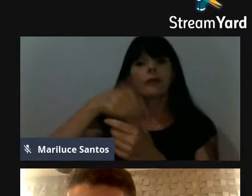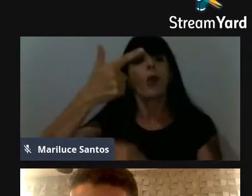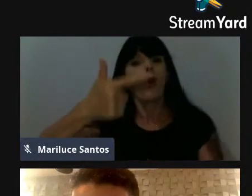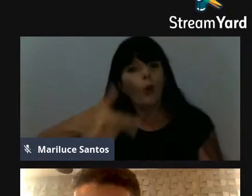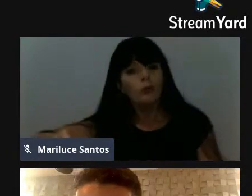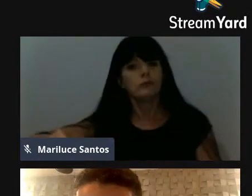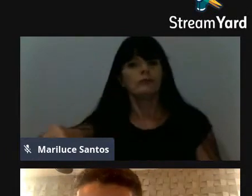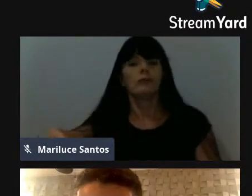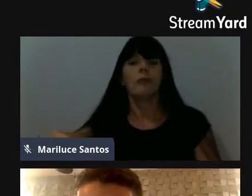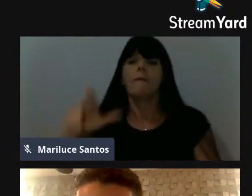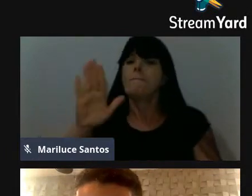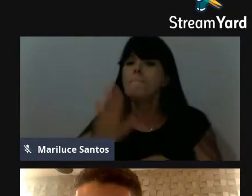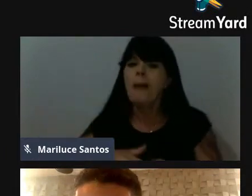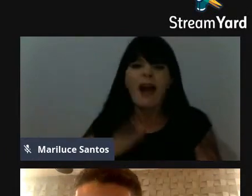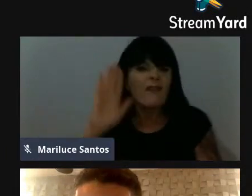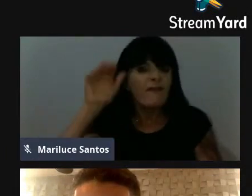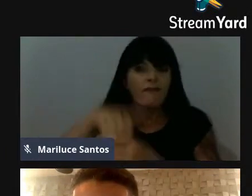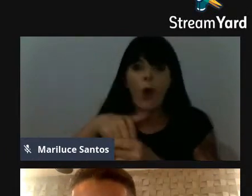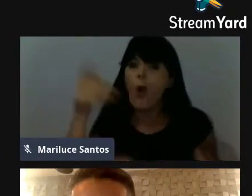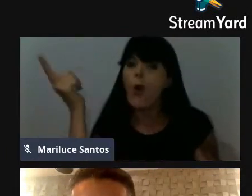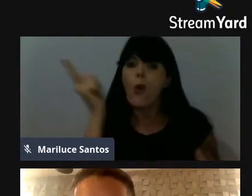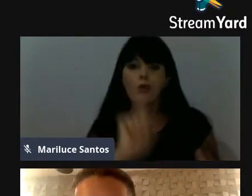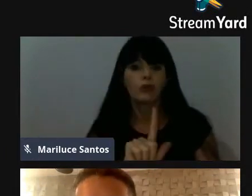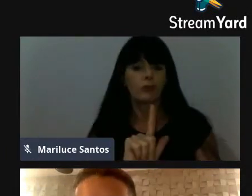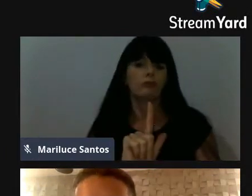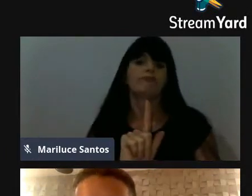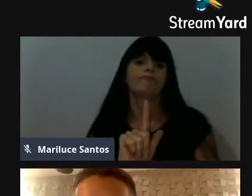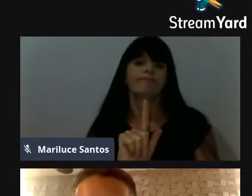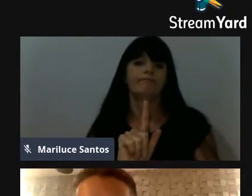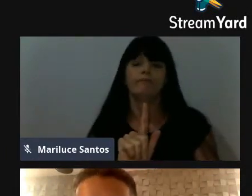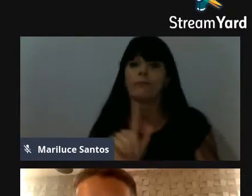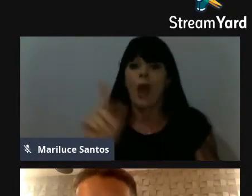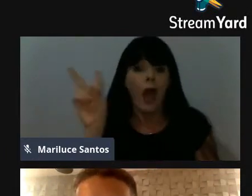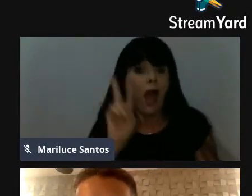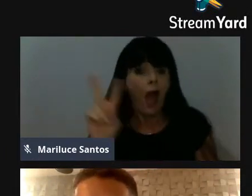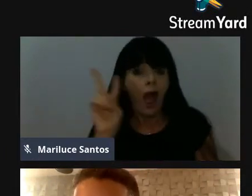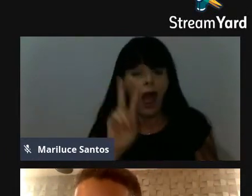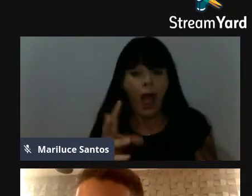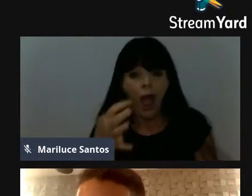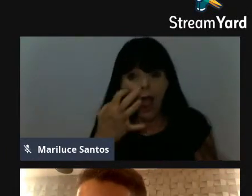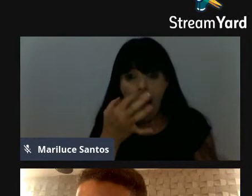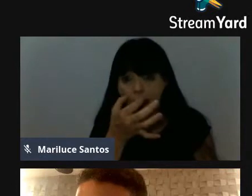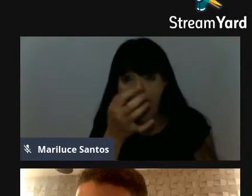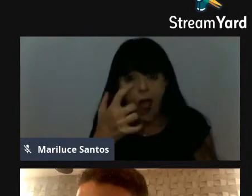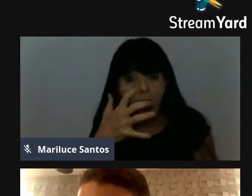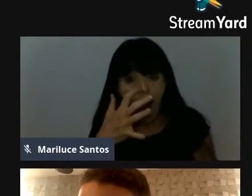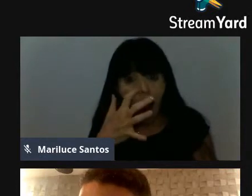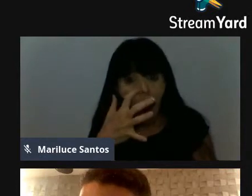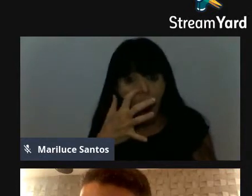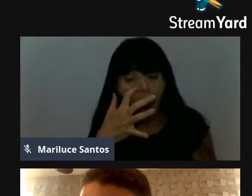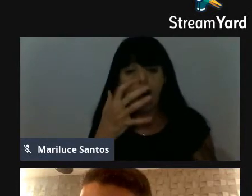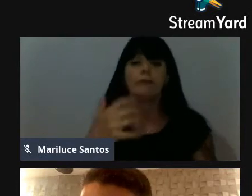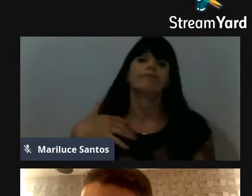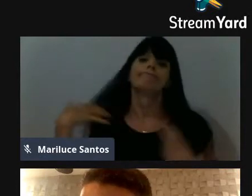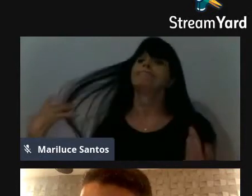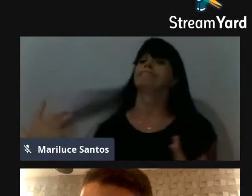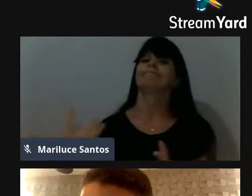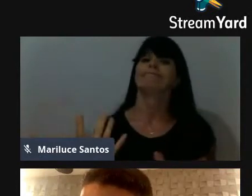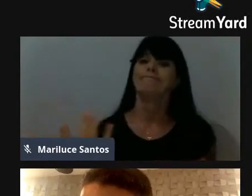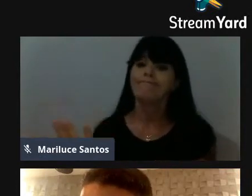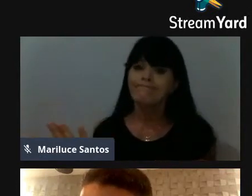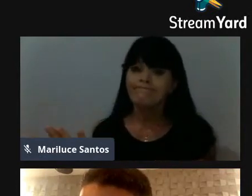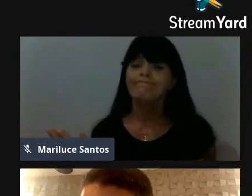né, fui o mais votado, e dessa vez, com uma votação histórica, né, em Itapecerica, como para vereador, uma votação histórica